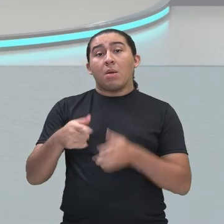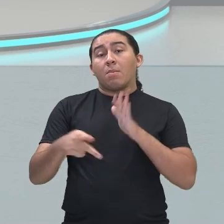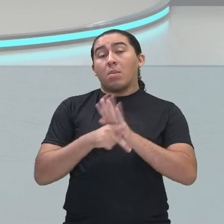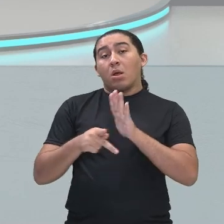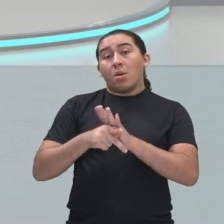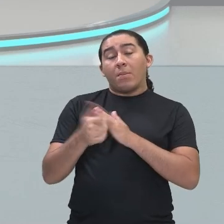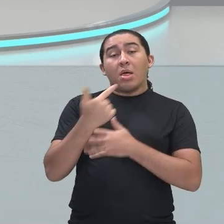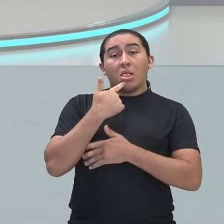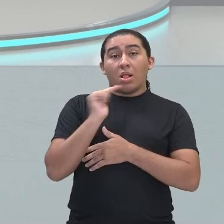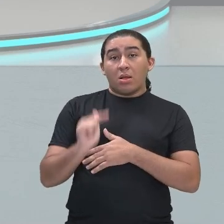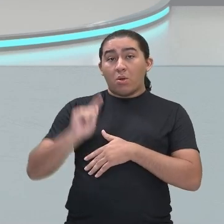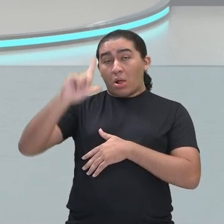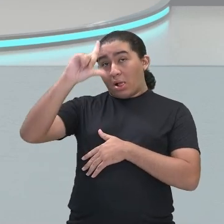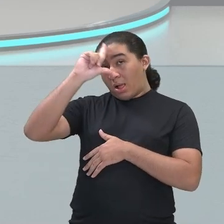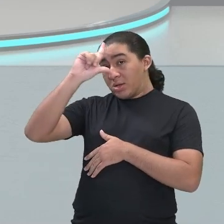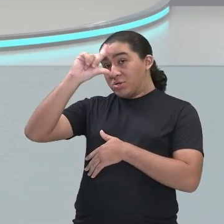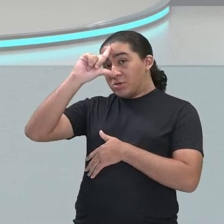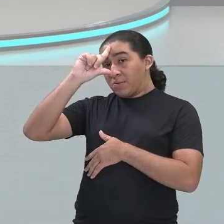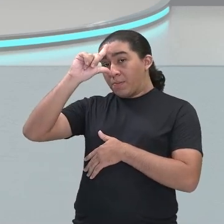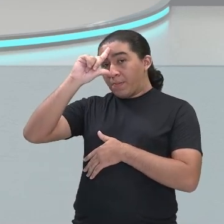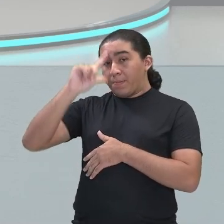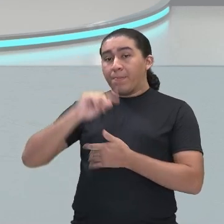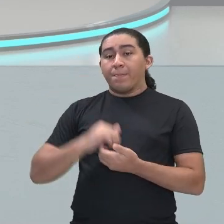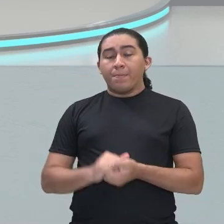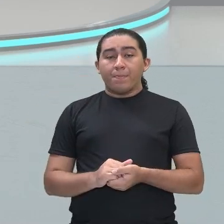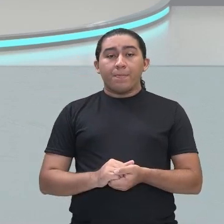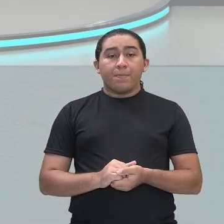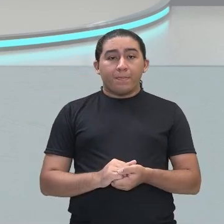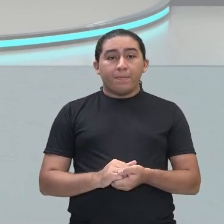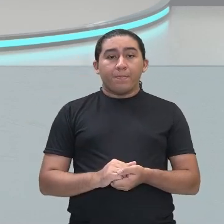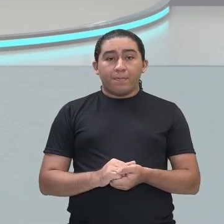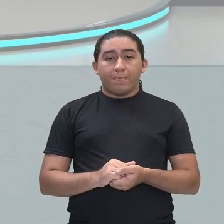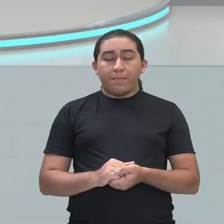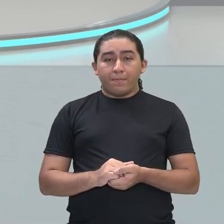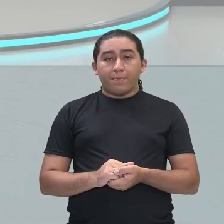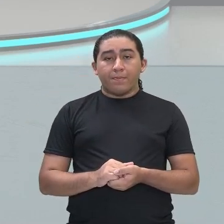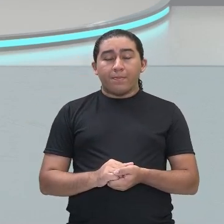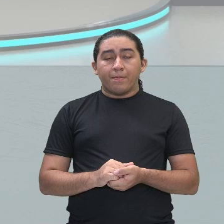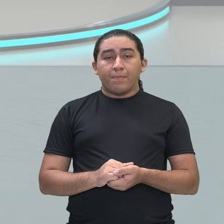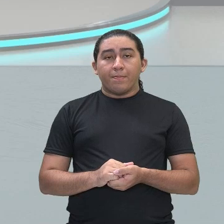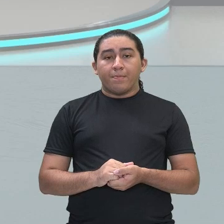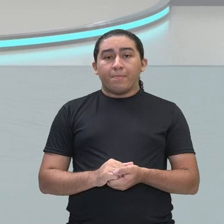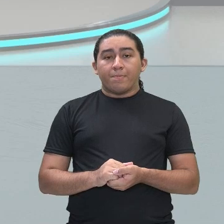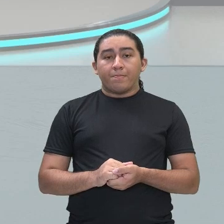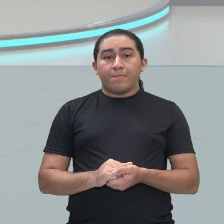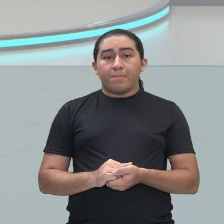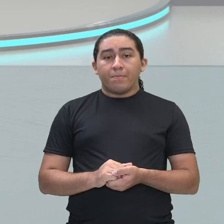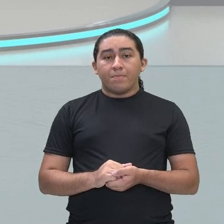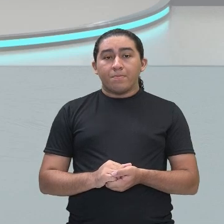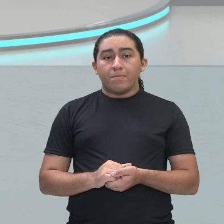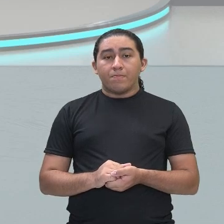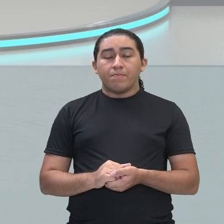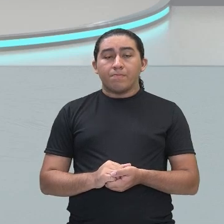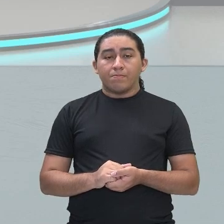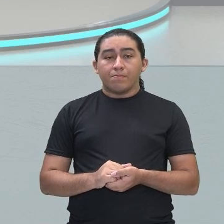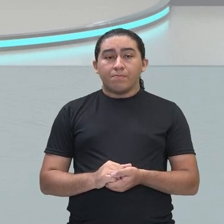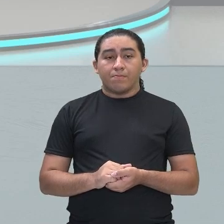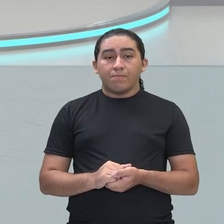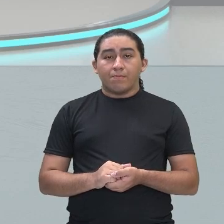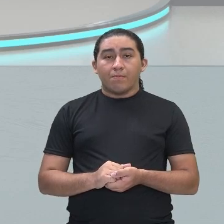da língua latina arcaica. Mas que são